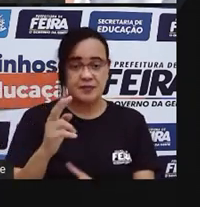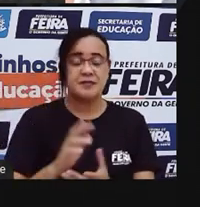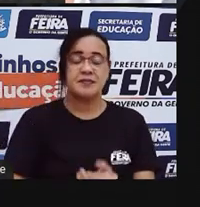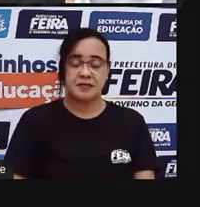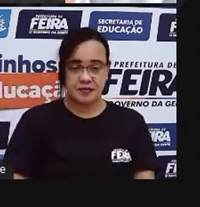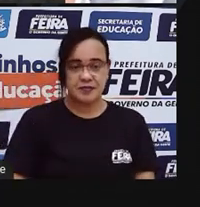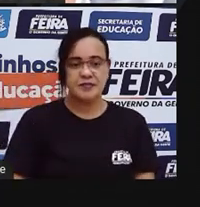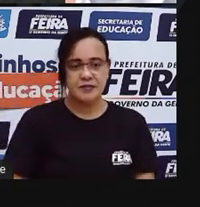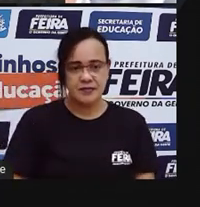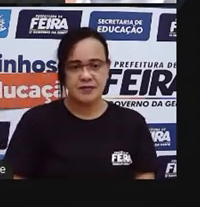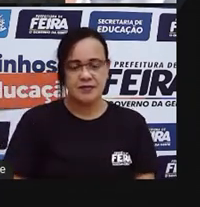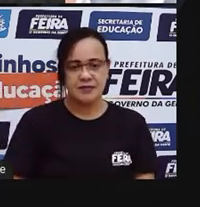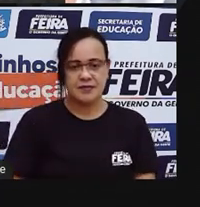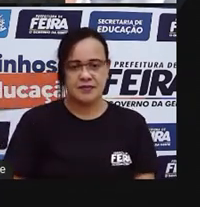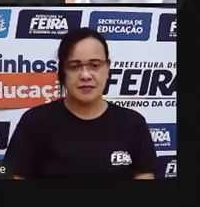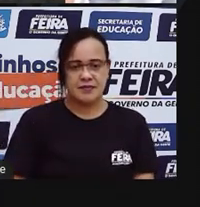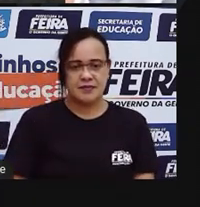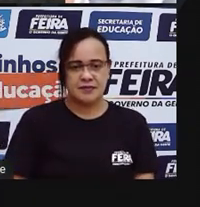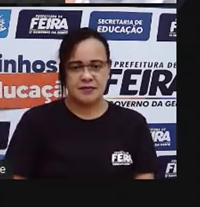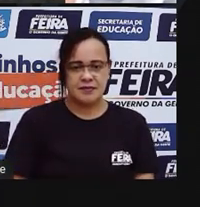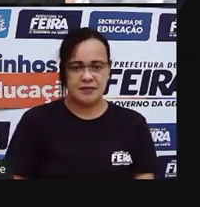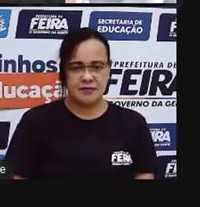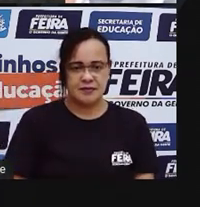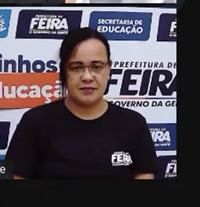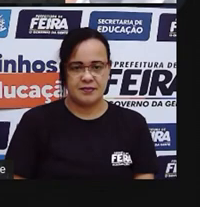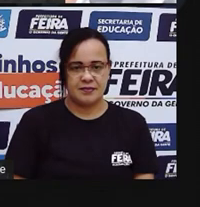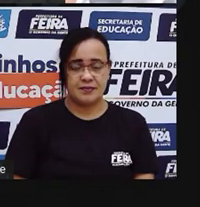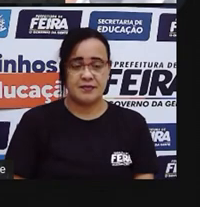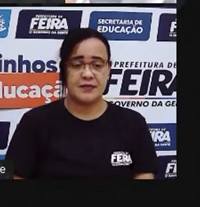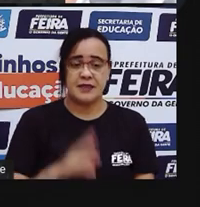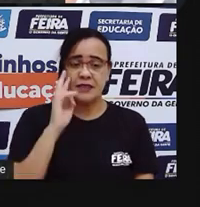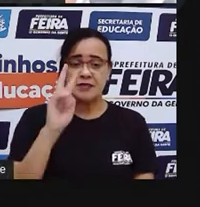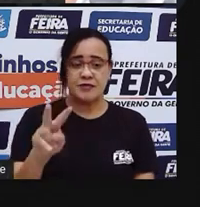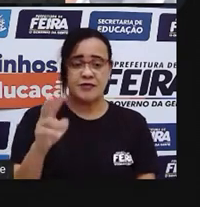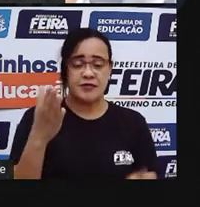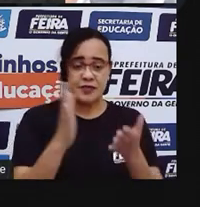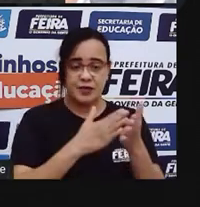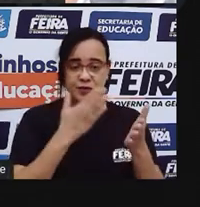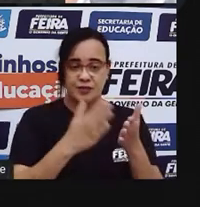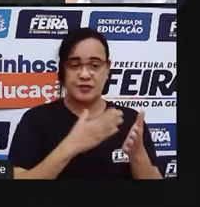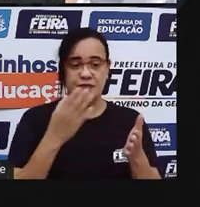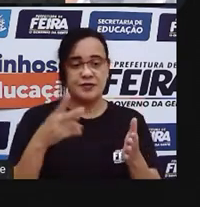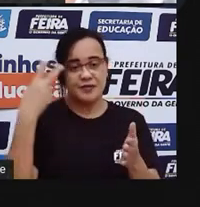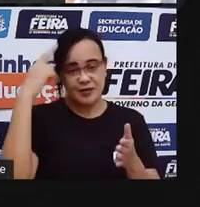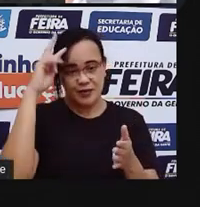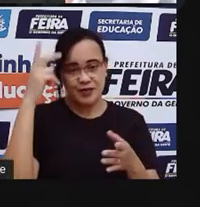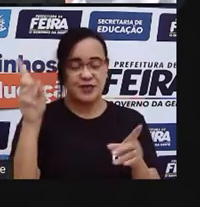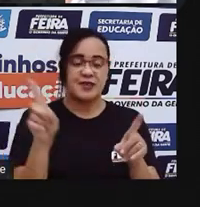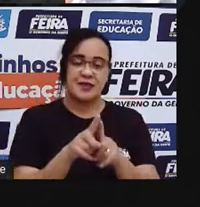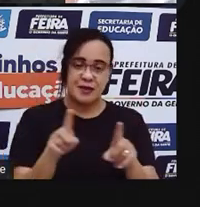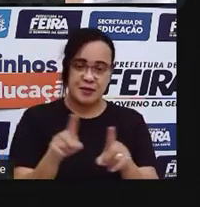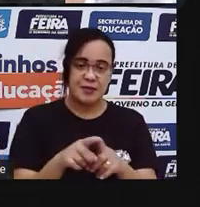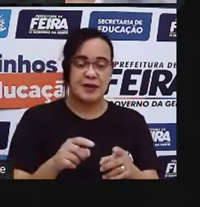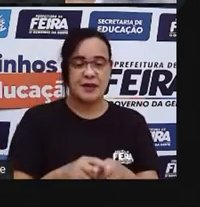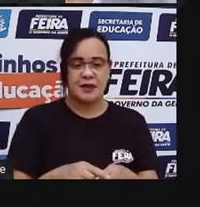Deixa eu aproximar aqui Então banda A gente viu lá Né? tem a banda Da fruta Banda Da